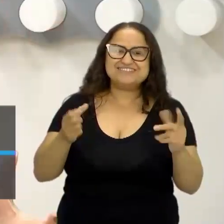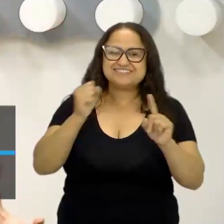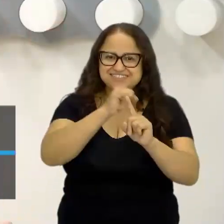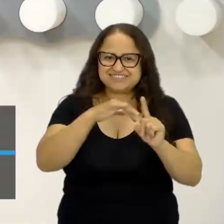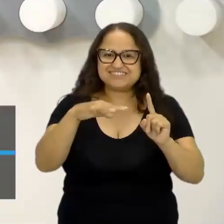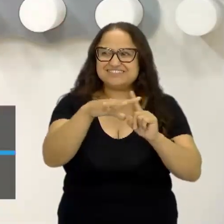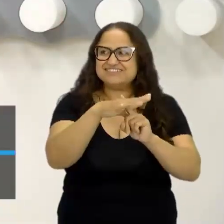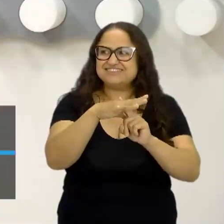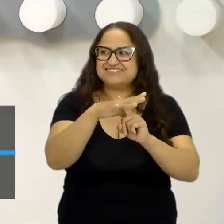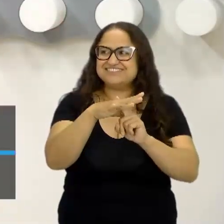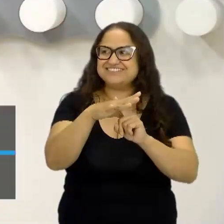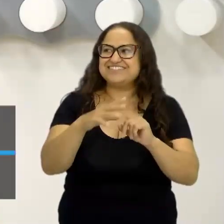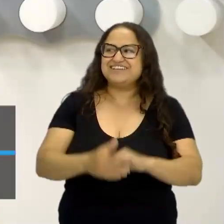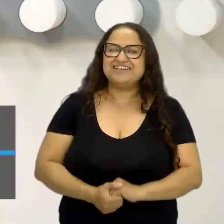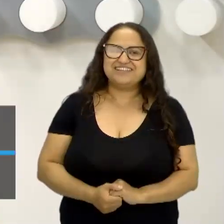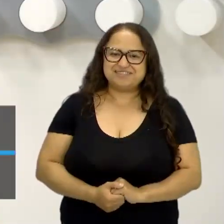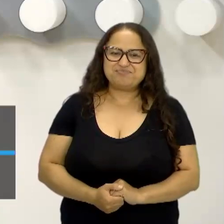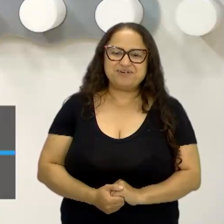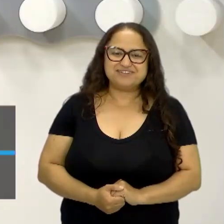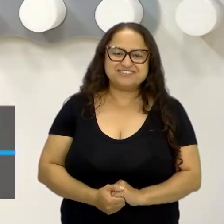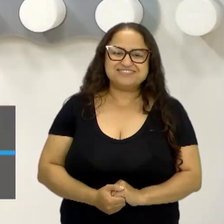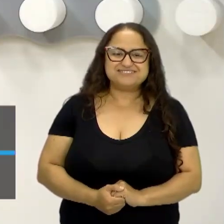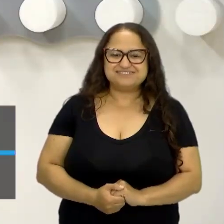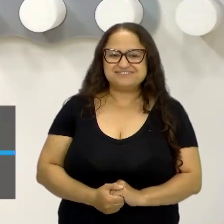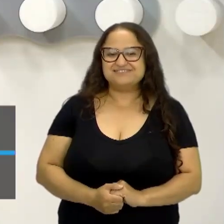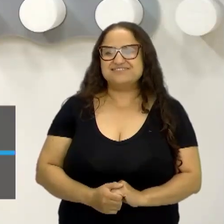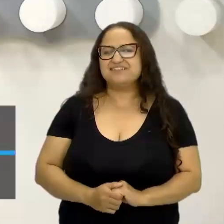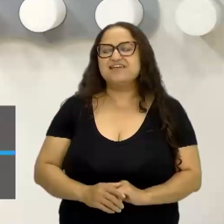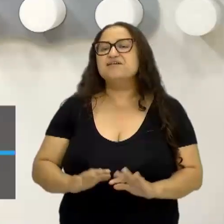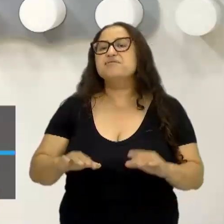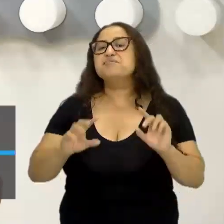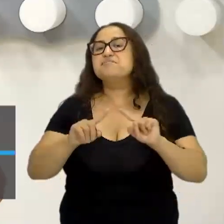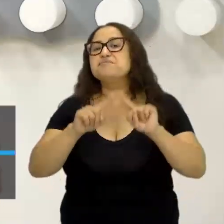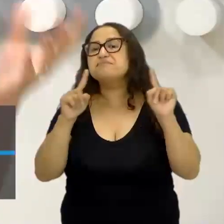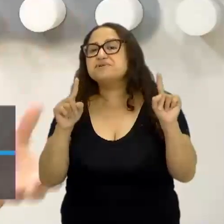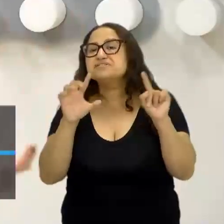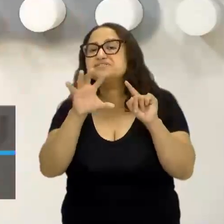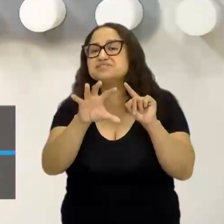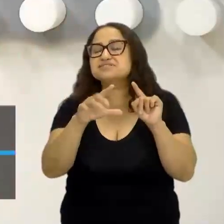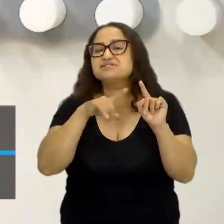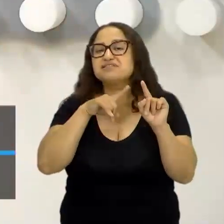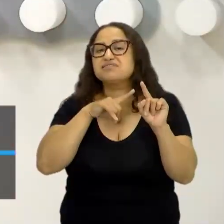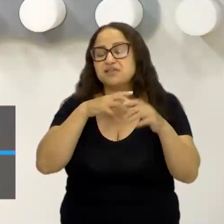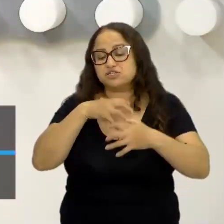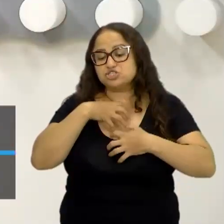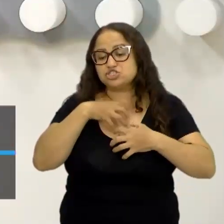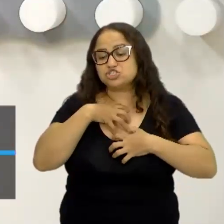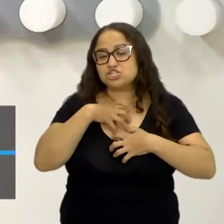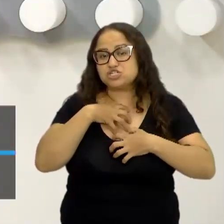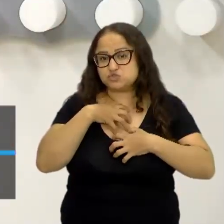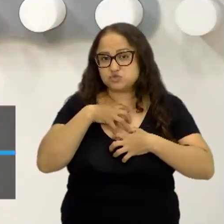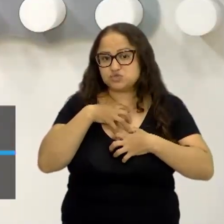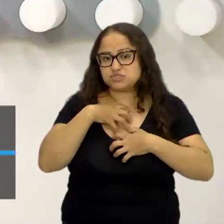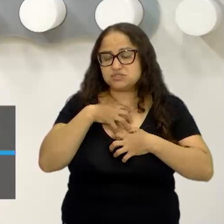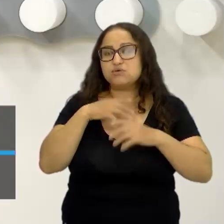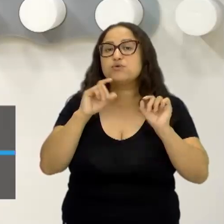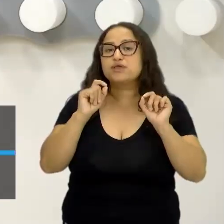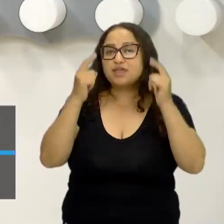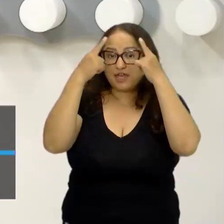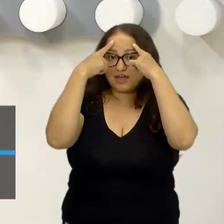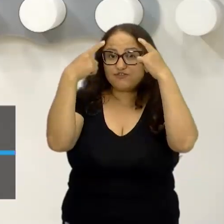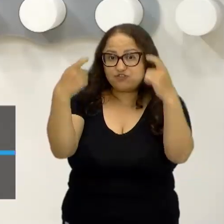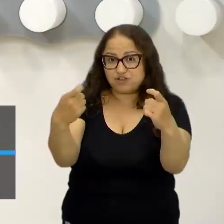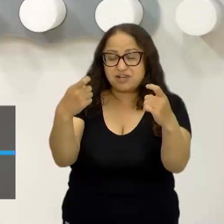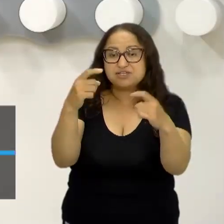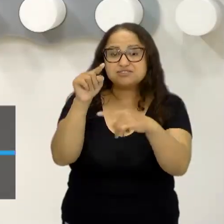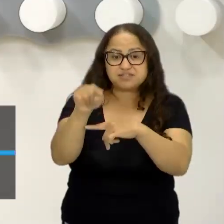legislação, é impensável. Entretanto, existem aí algumas formas em que a violência é